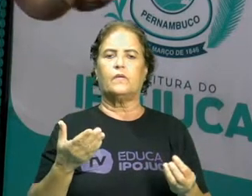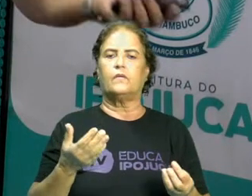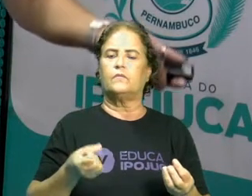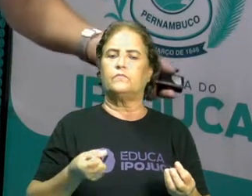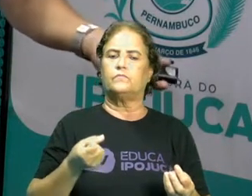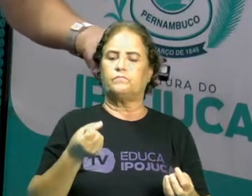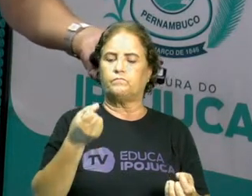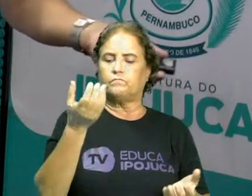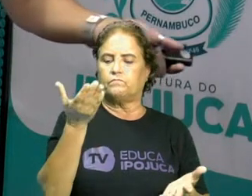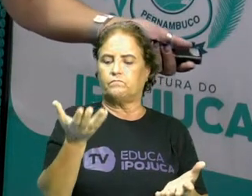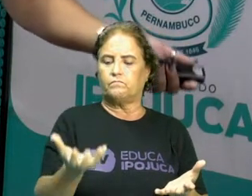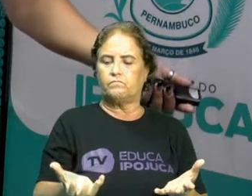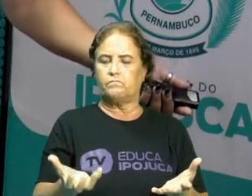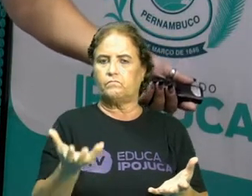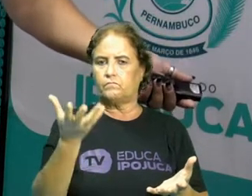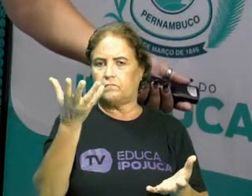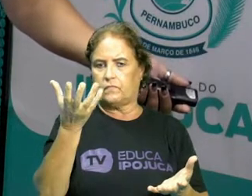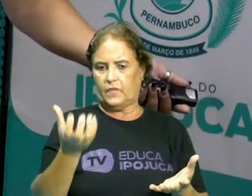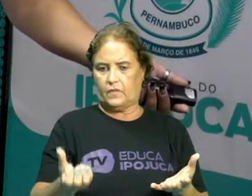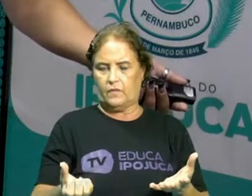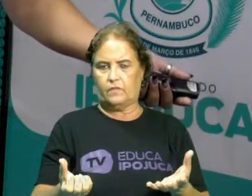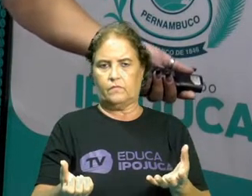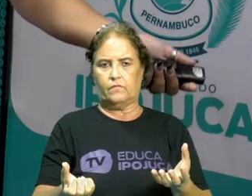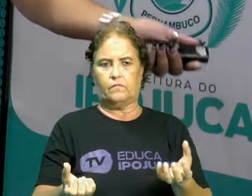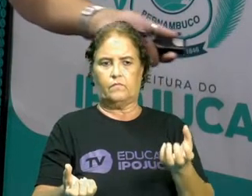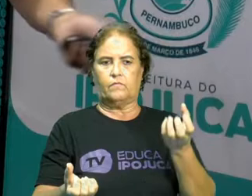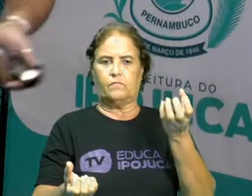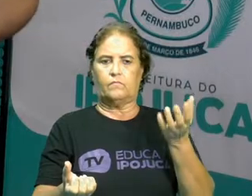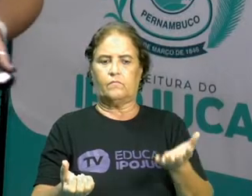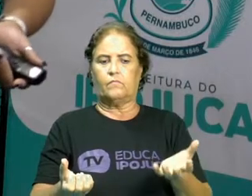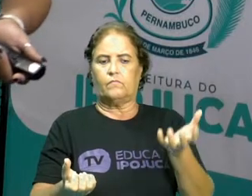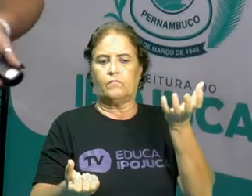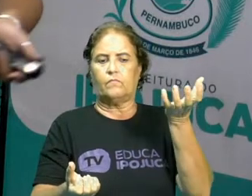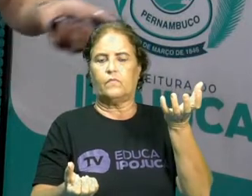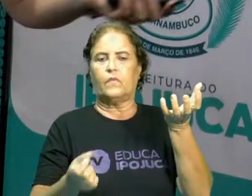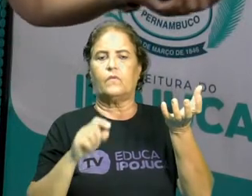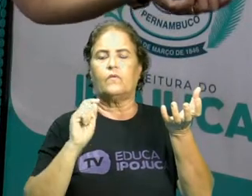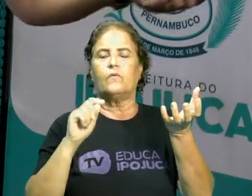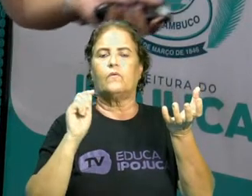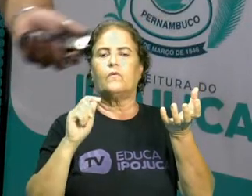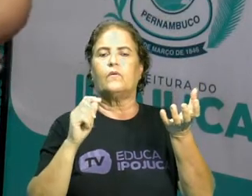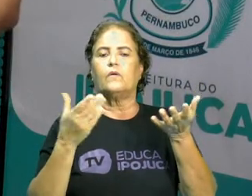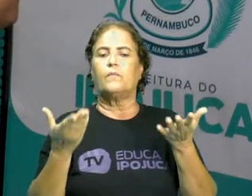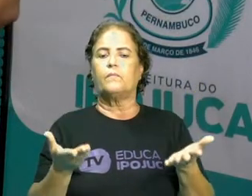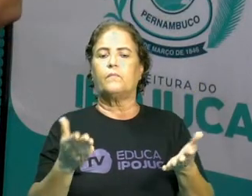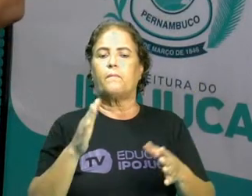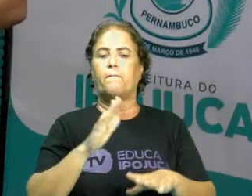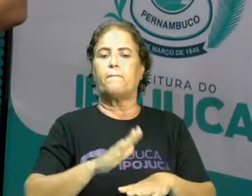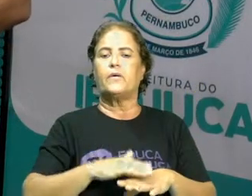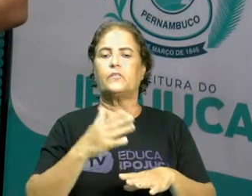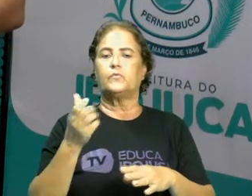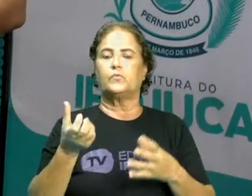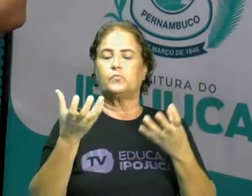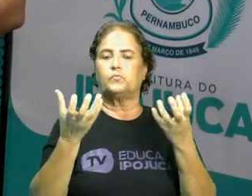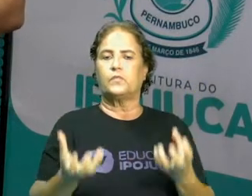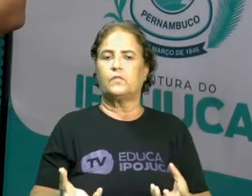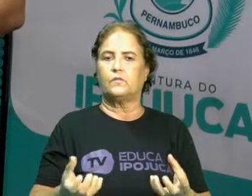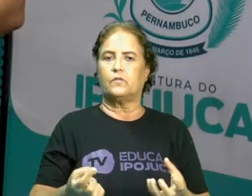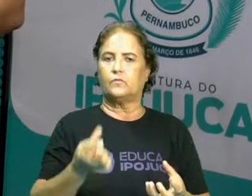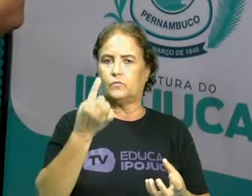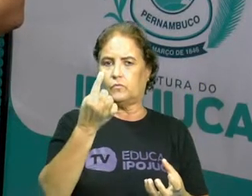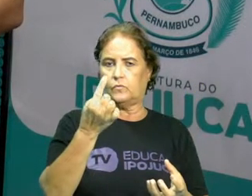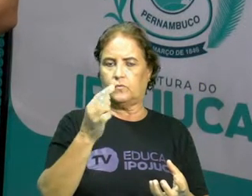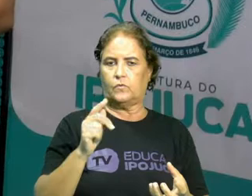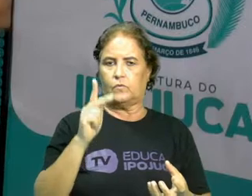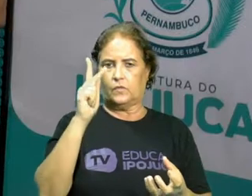leve e pesado. Por exemplo, o que é mais pesado? Um quilo de algodão ou um quilo de